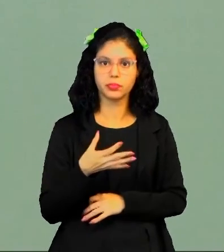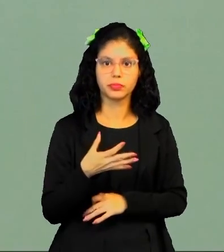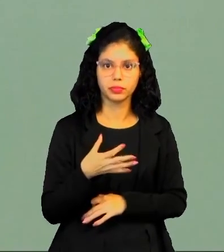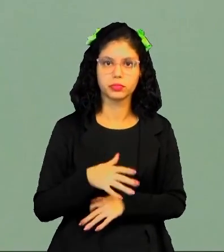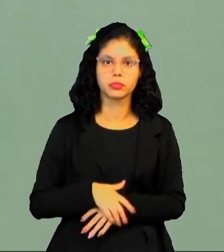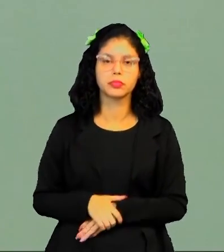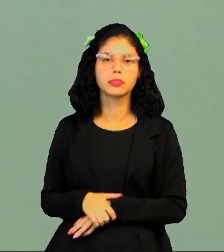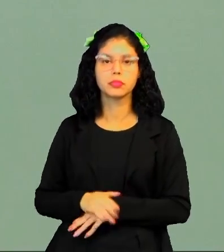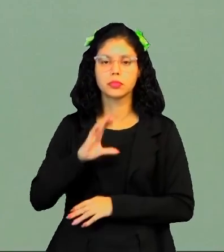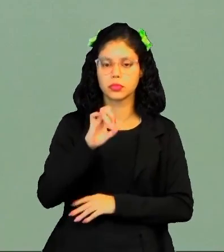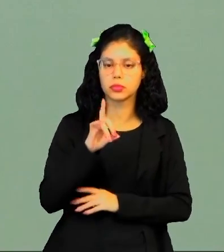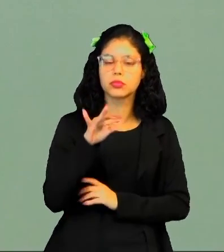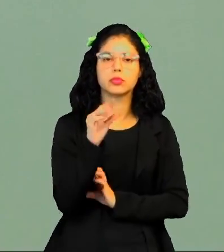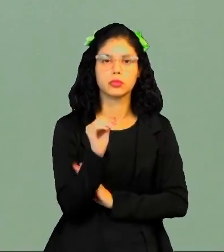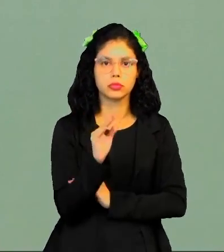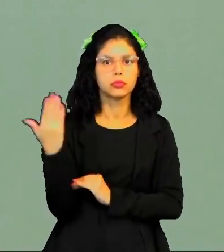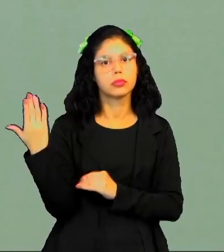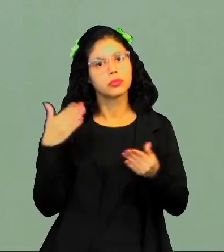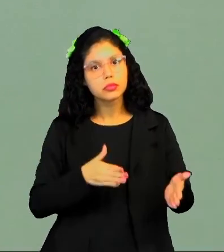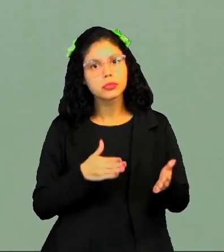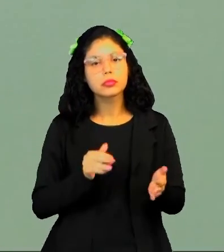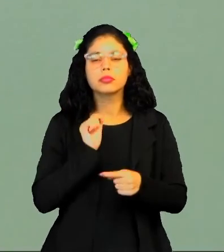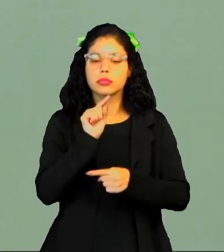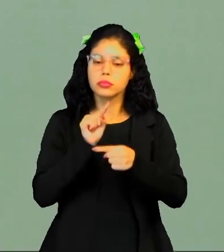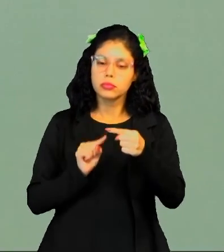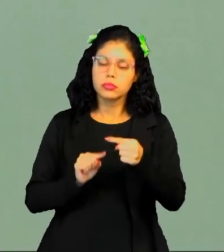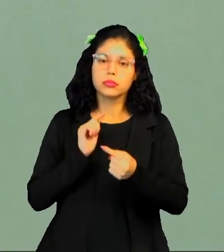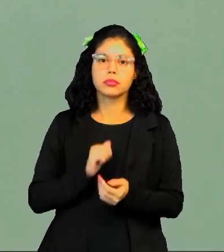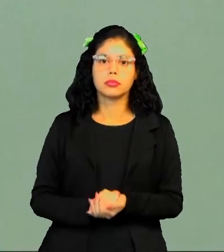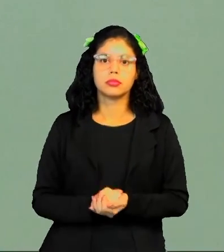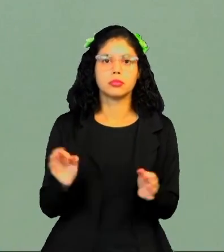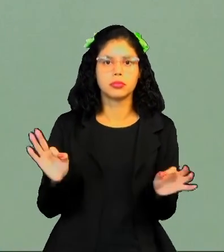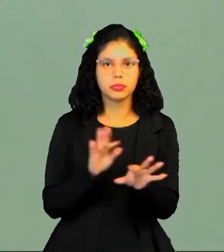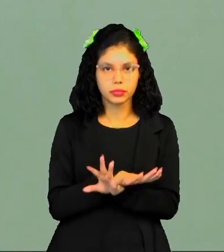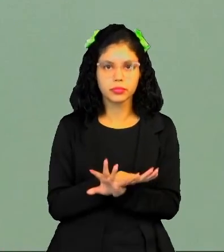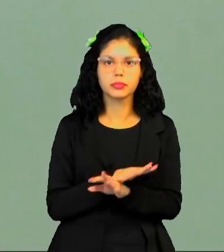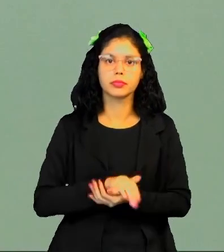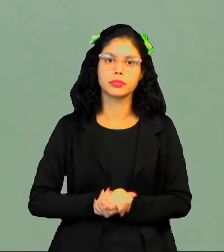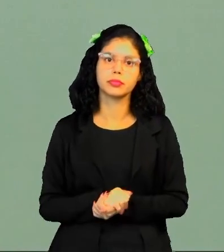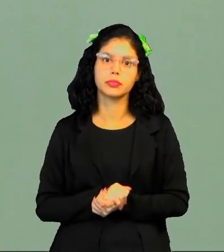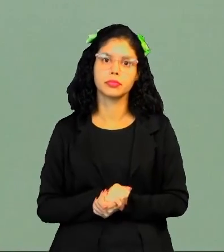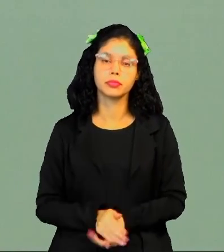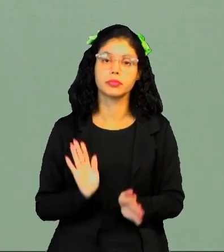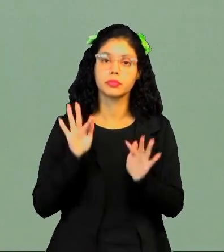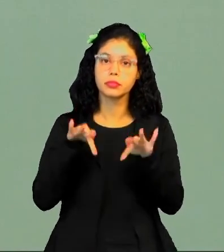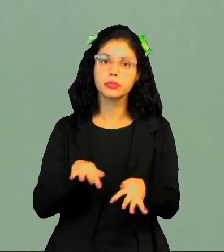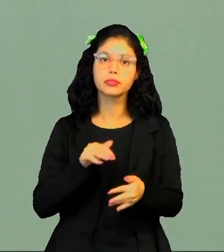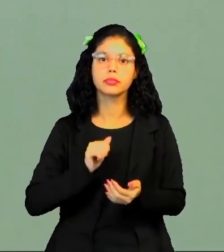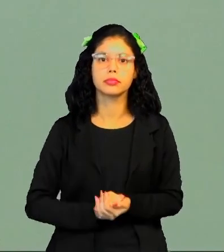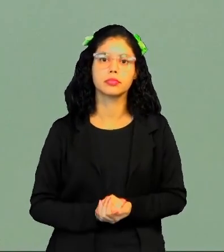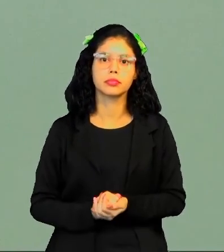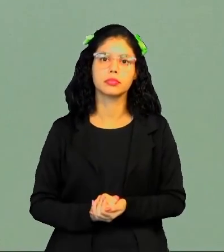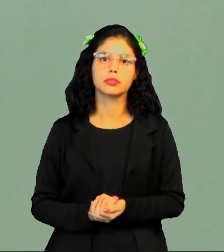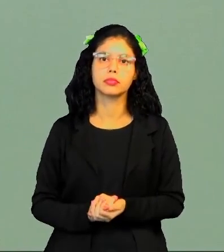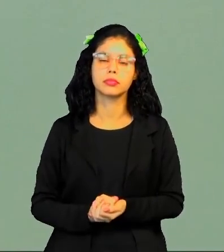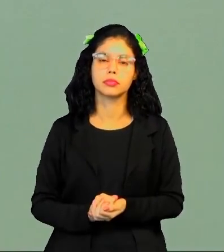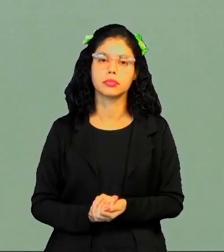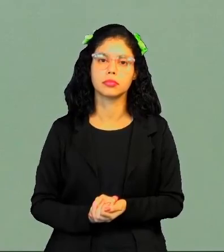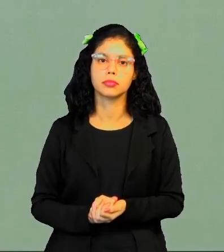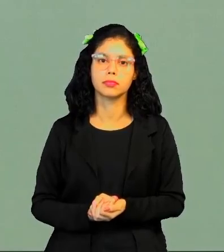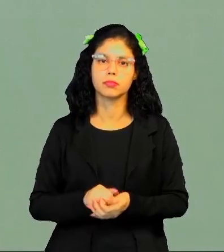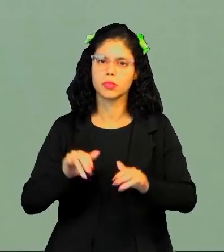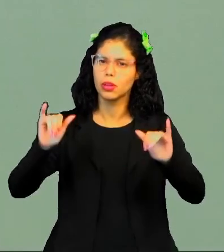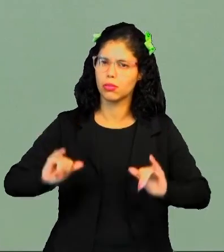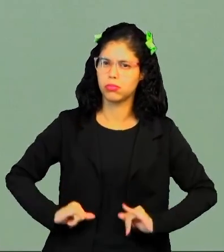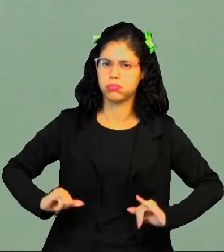colonos chegassem para aquela região para dividir. Eles acabaram sendo derrotados, no entanto, não